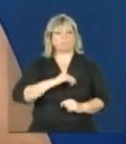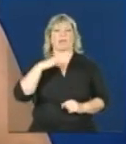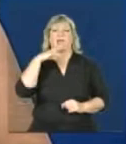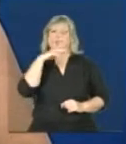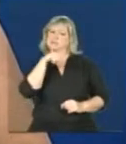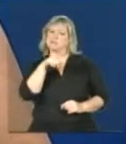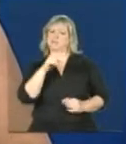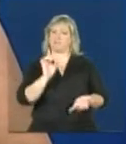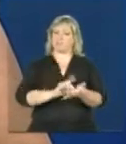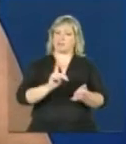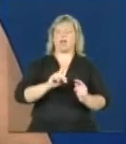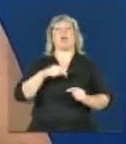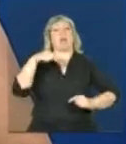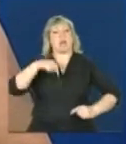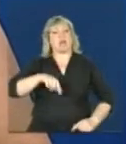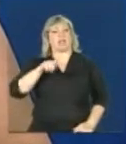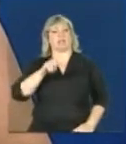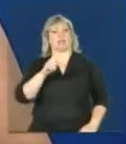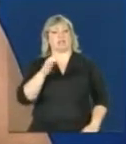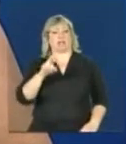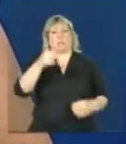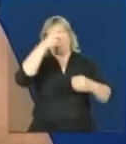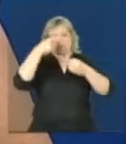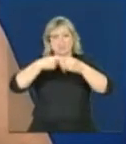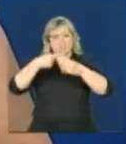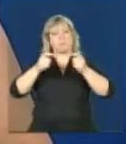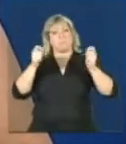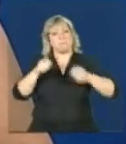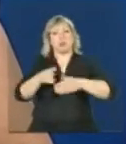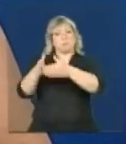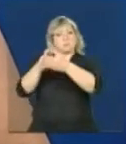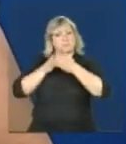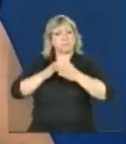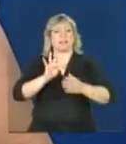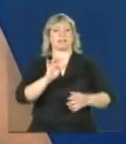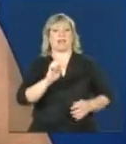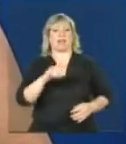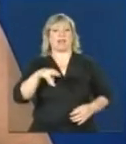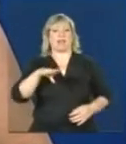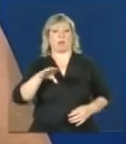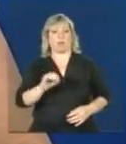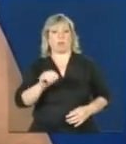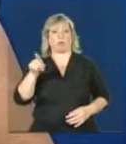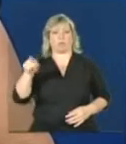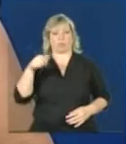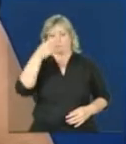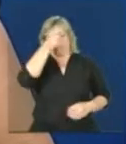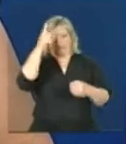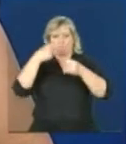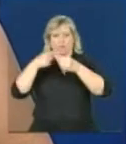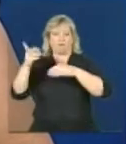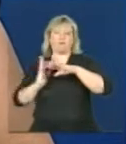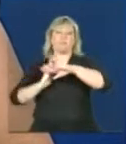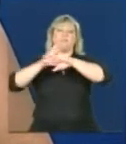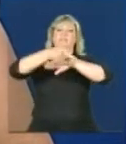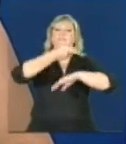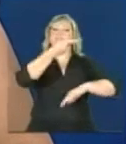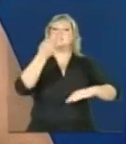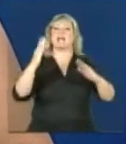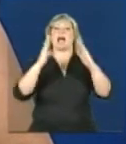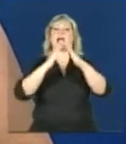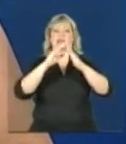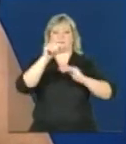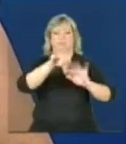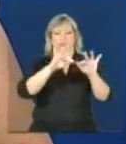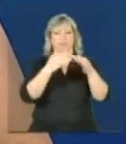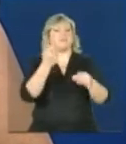solicitar que um técnico da Prefeitura visite essa família e faça um parecer a respeito da real